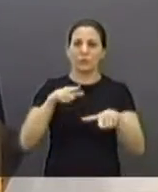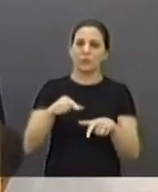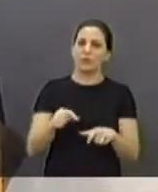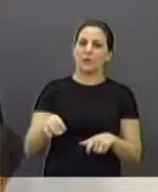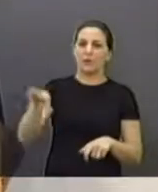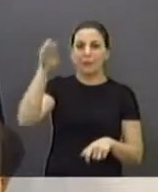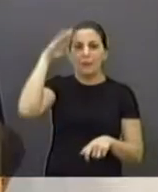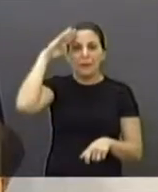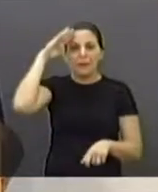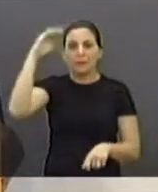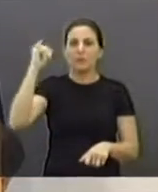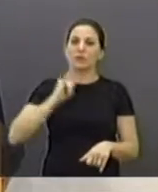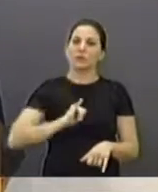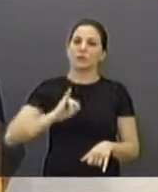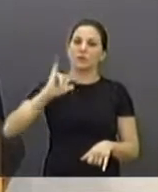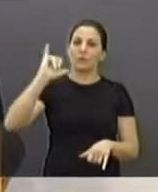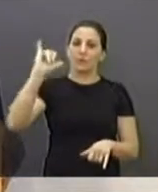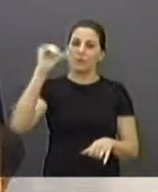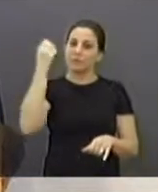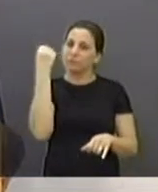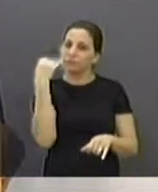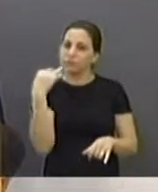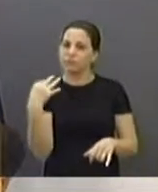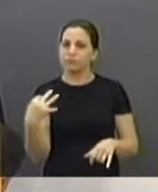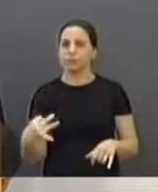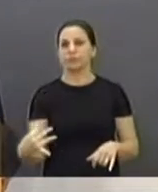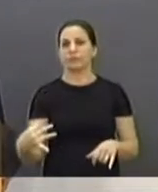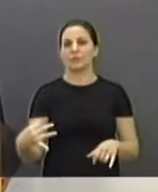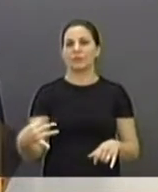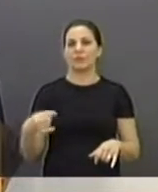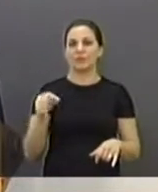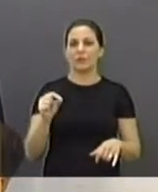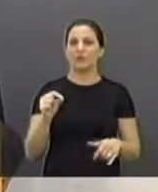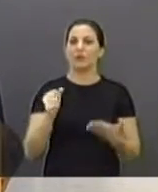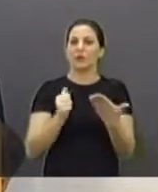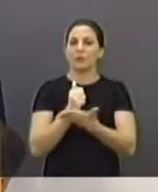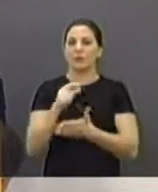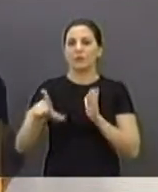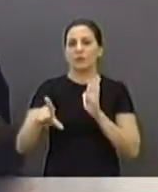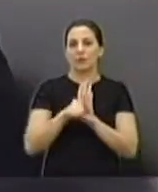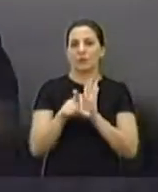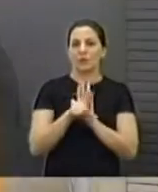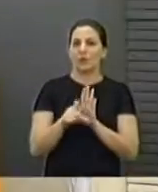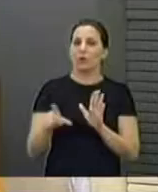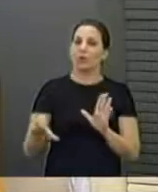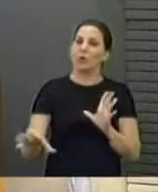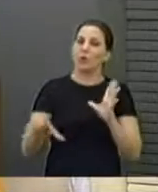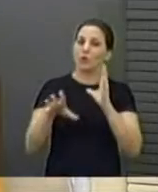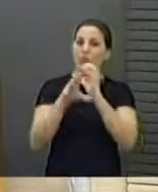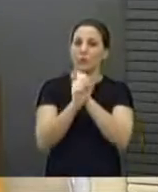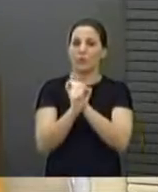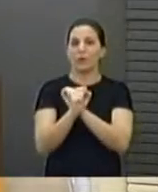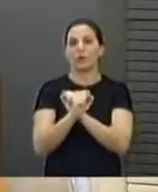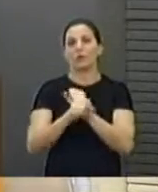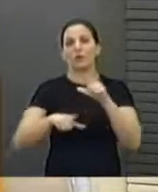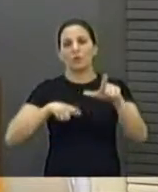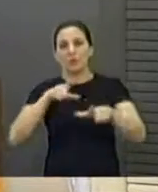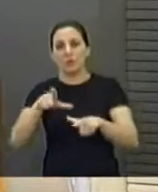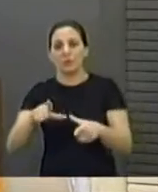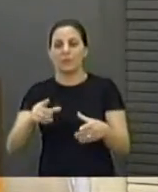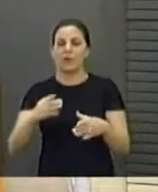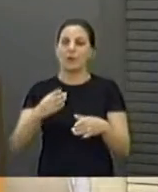e principalmente, informação detalhada, quanto à base legal, para possível acúmulo, de ambas as funções públicas.